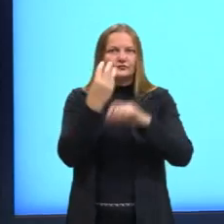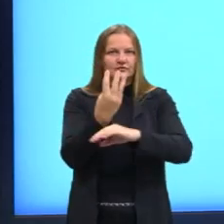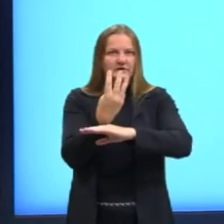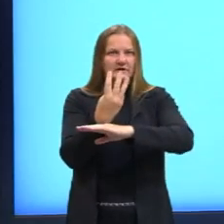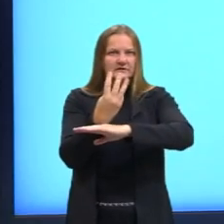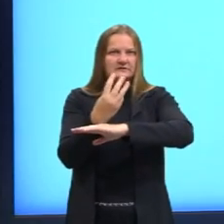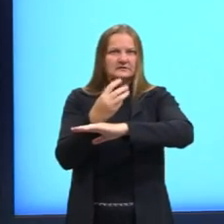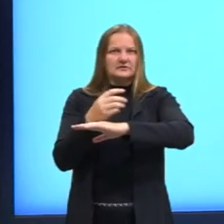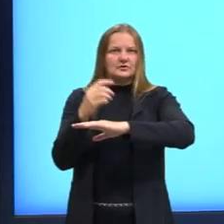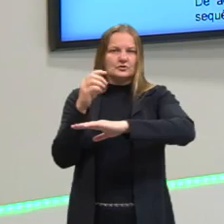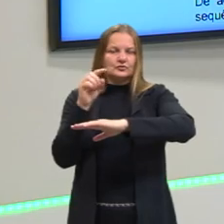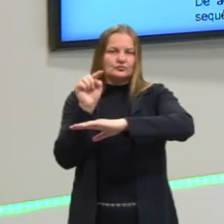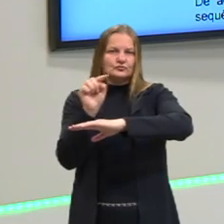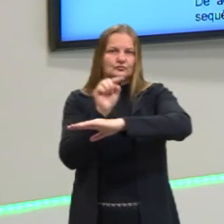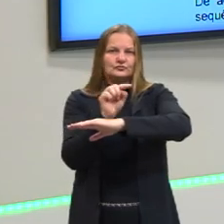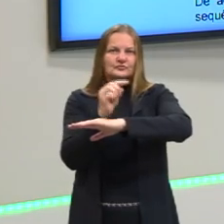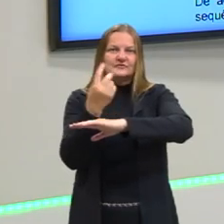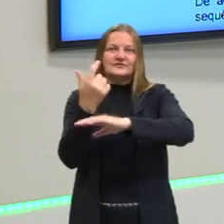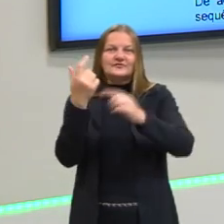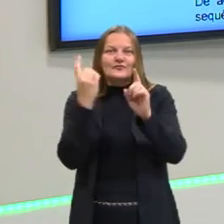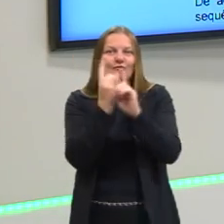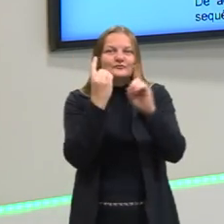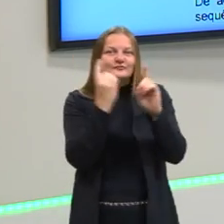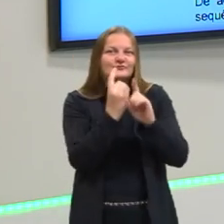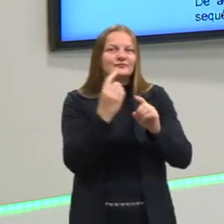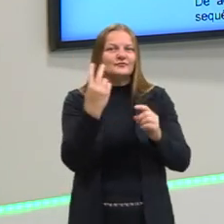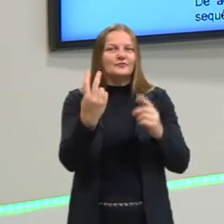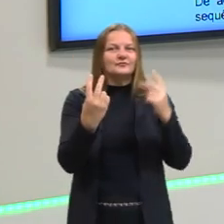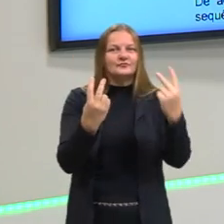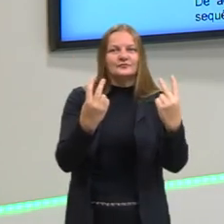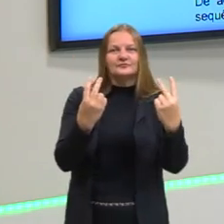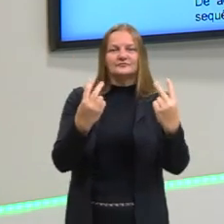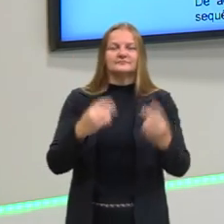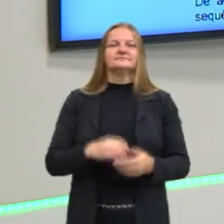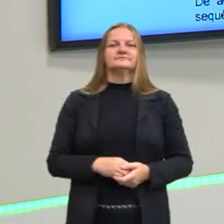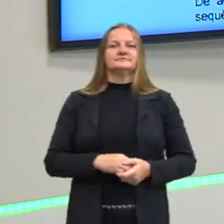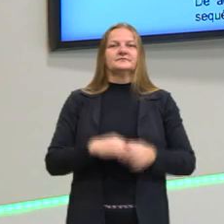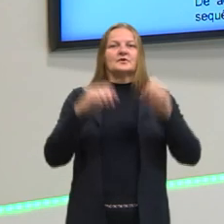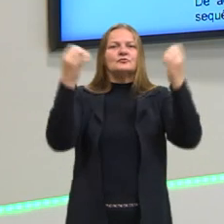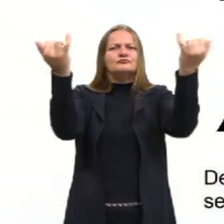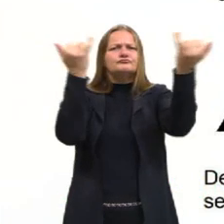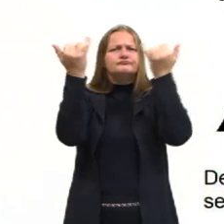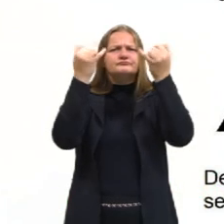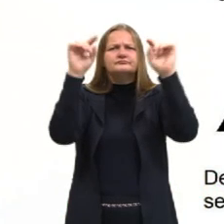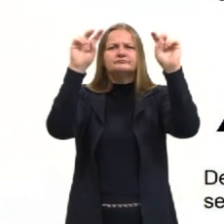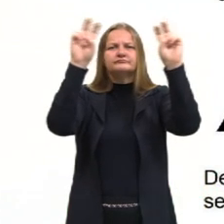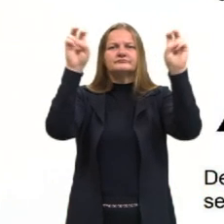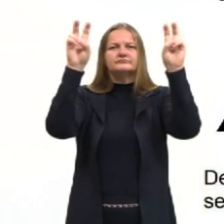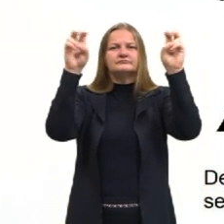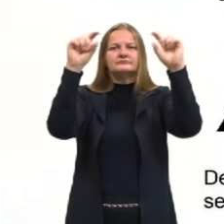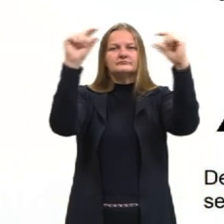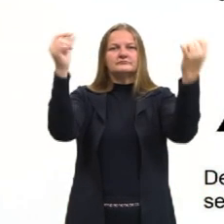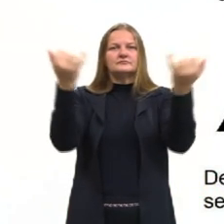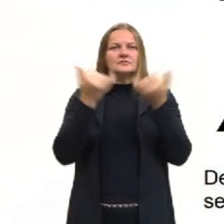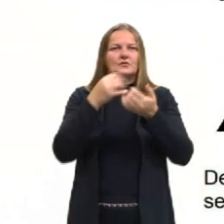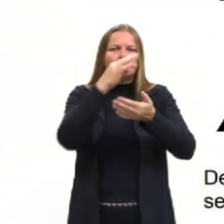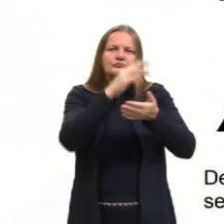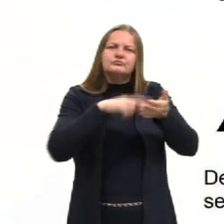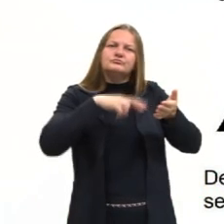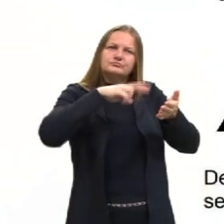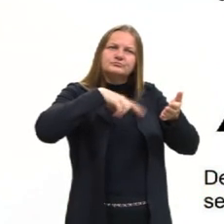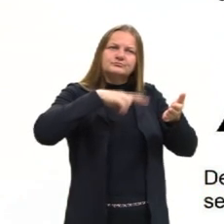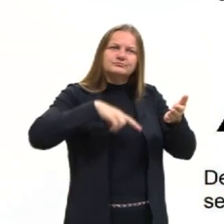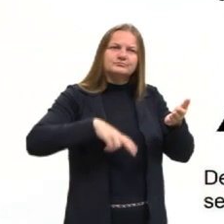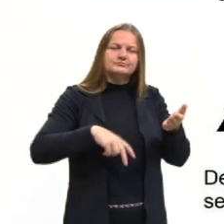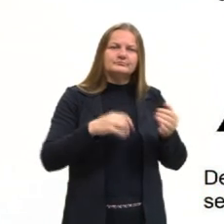figura três. Então, a partir desse enunciado, nós temos o quê? Vamos lá, vamos continuar lendo o exercício.